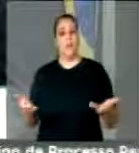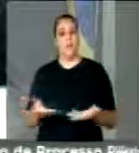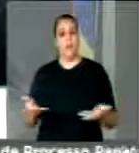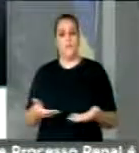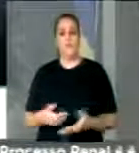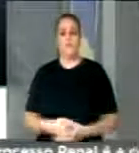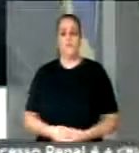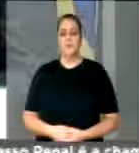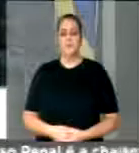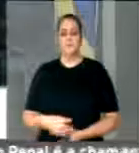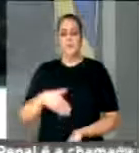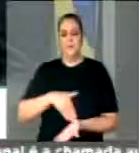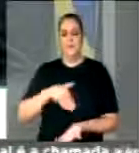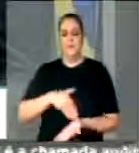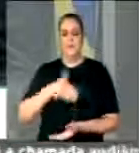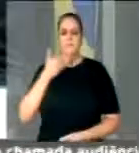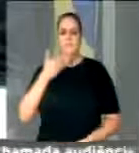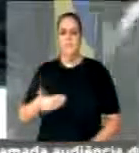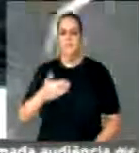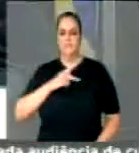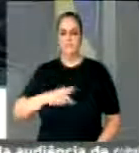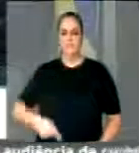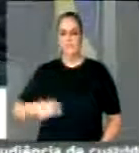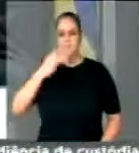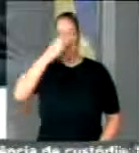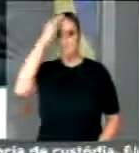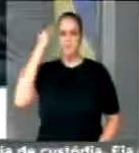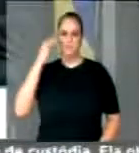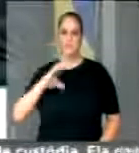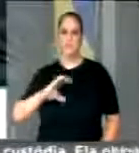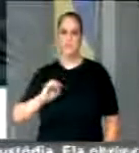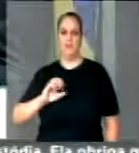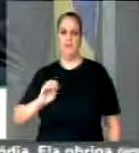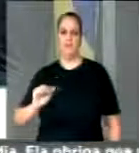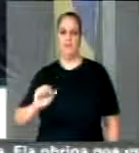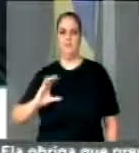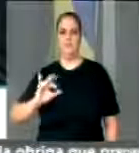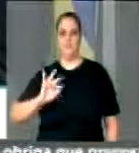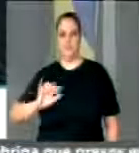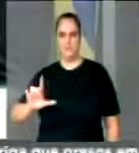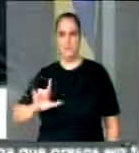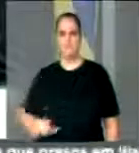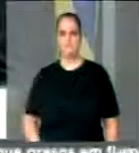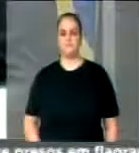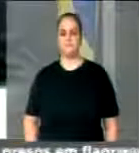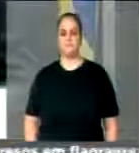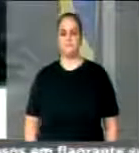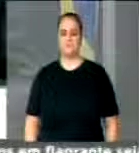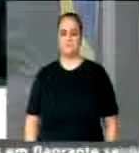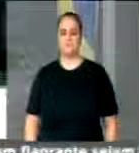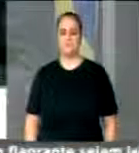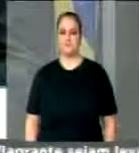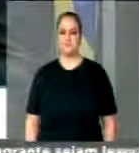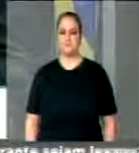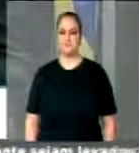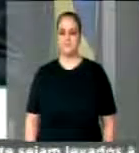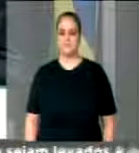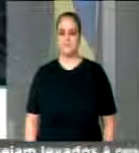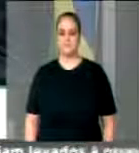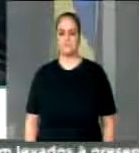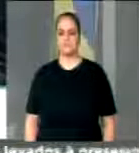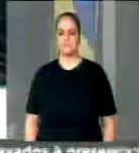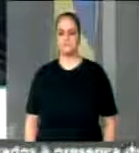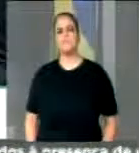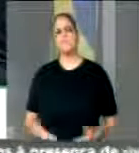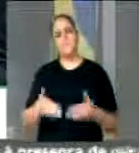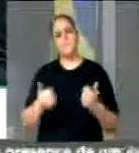que estão esperando, na segunda etapa, as novas remessas de patrulhas mecanizadas. Quero dizer que, na minha